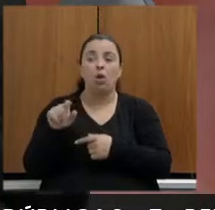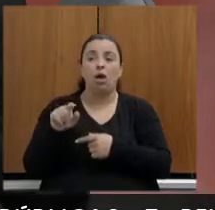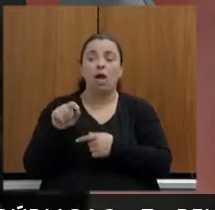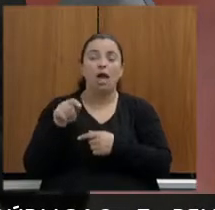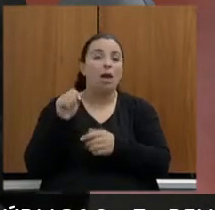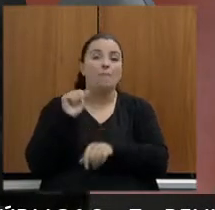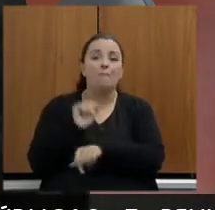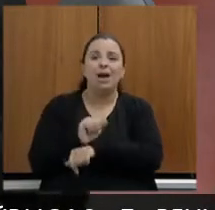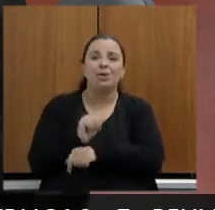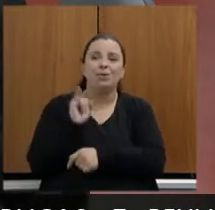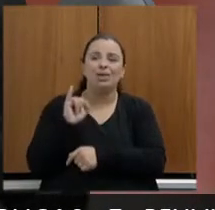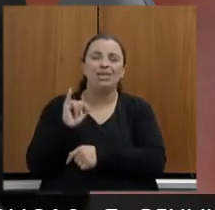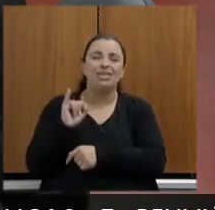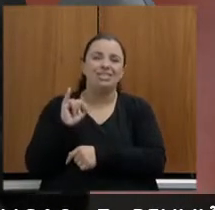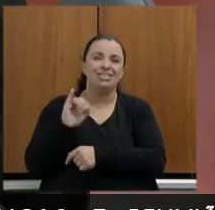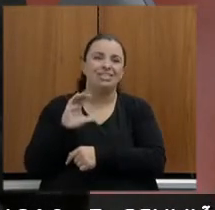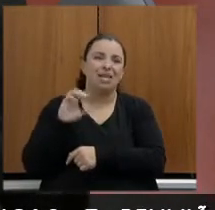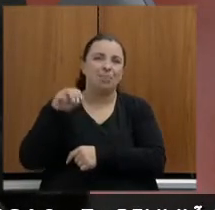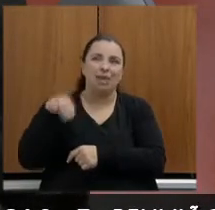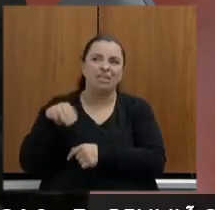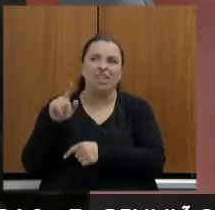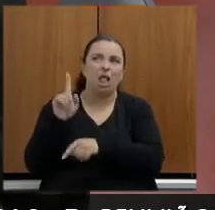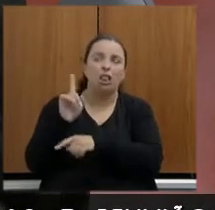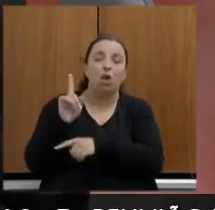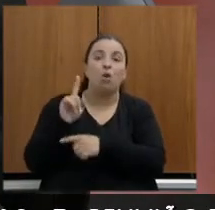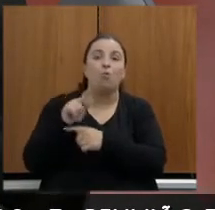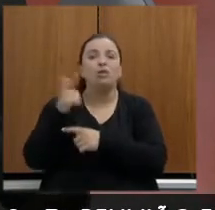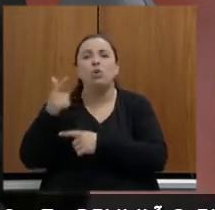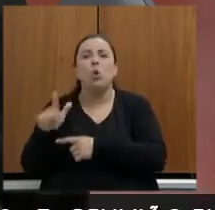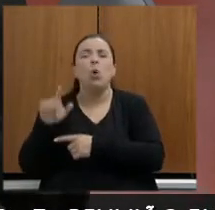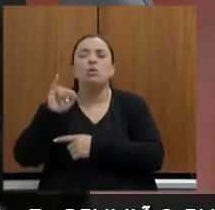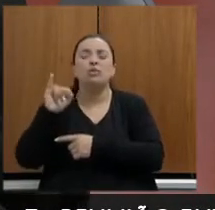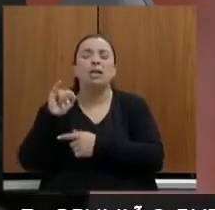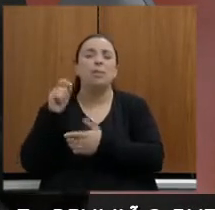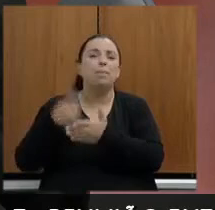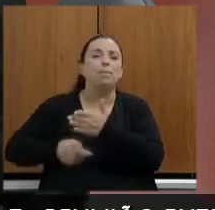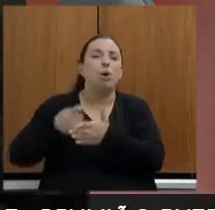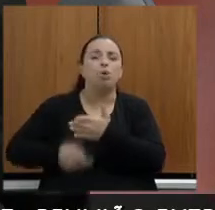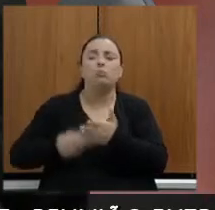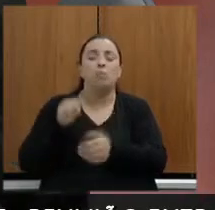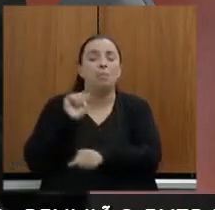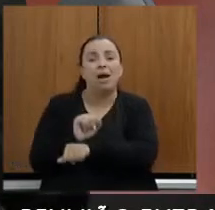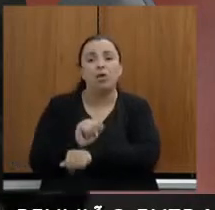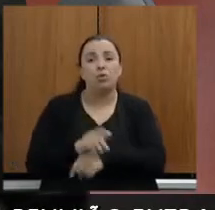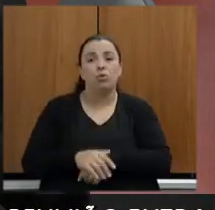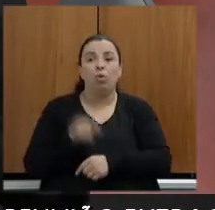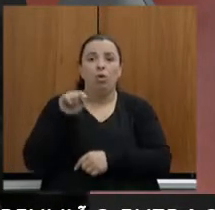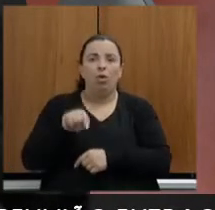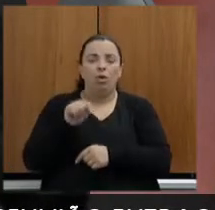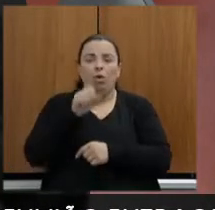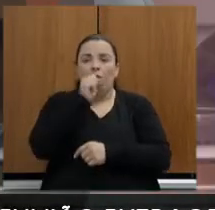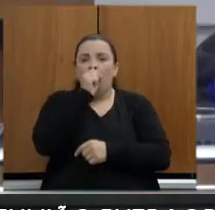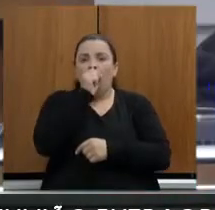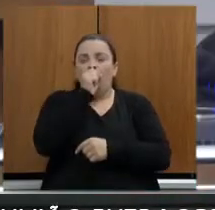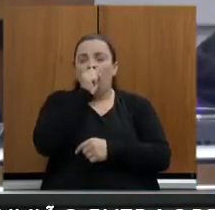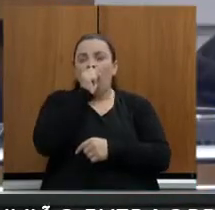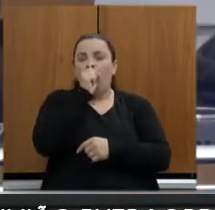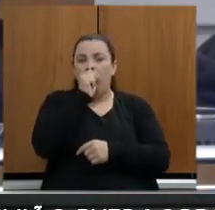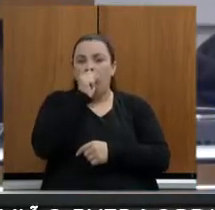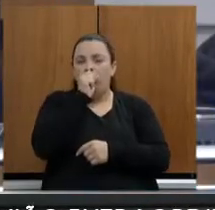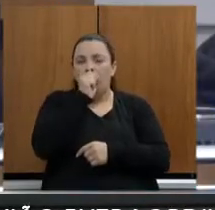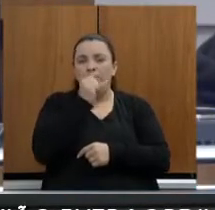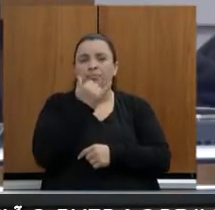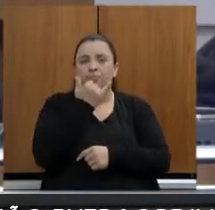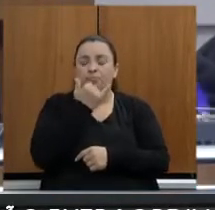paga, mas pagar a CEFEM, pagar os royalties. Então, isso gera um prejuízo difuso no linguajar jurídico. São